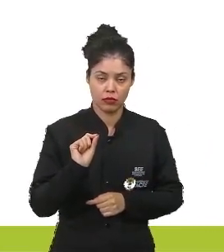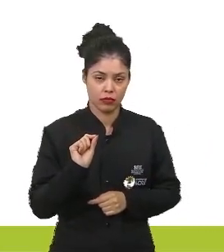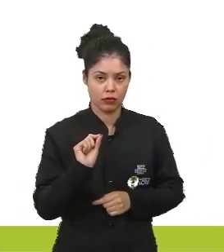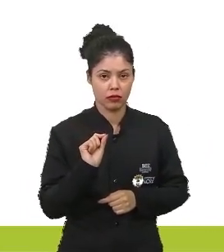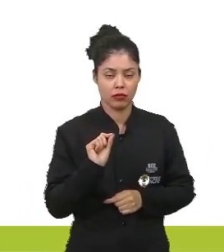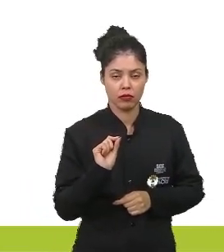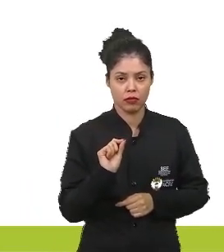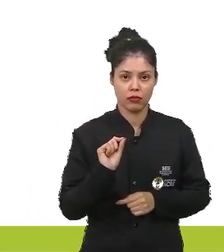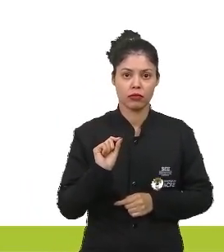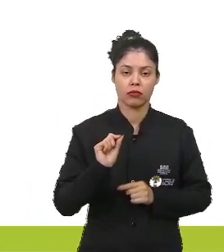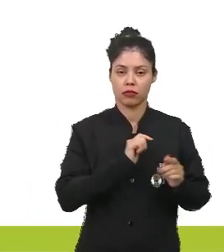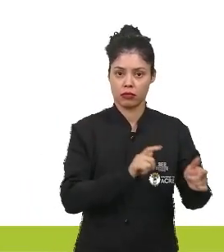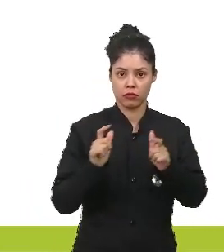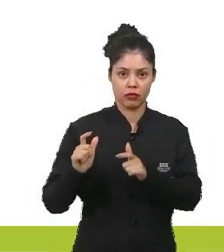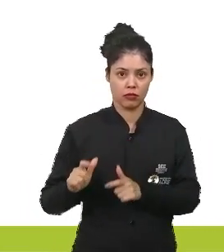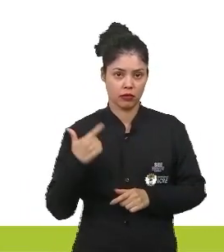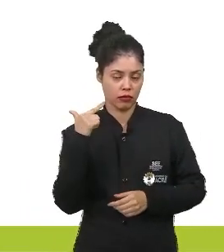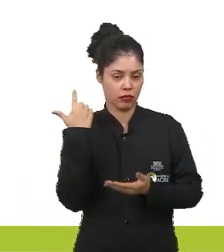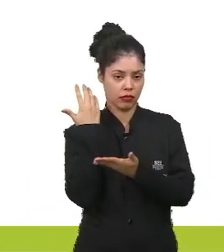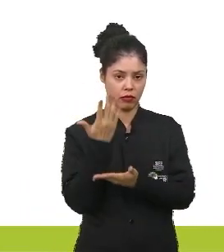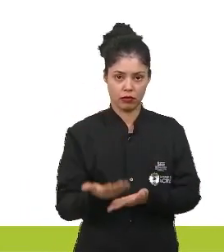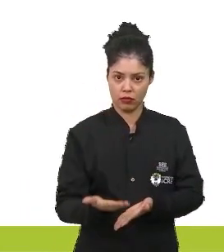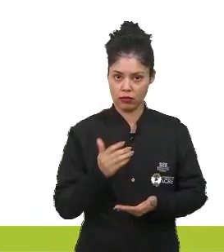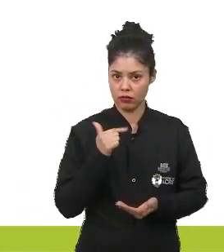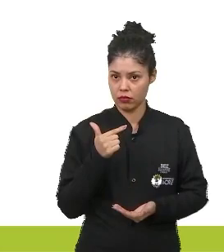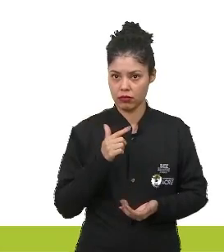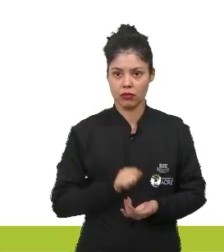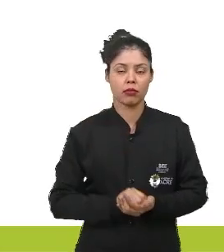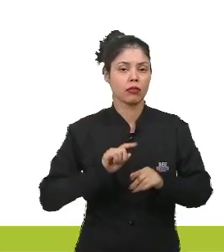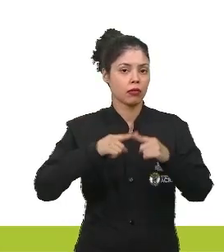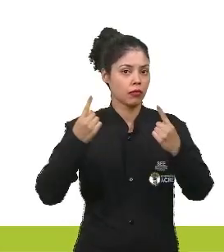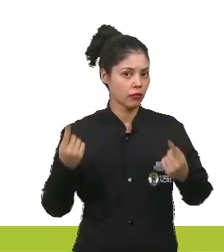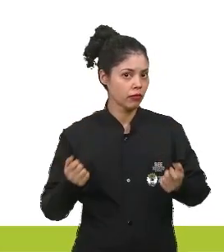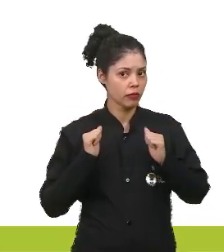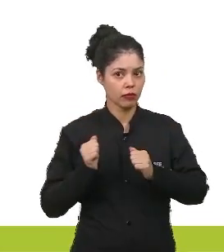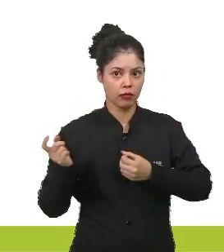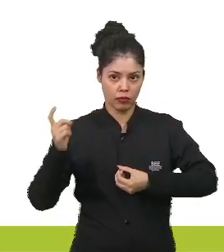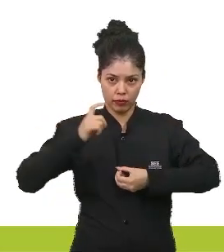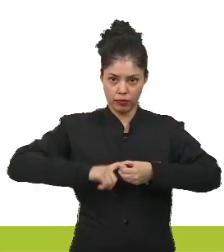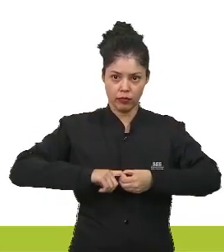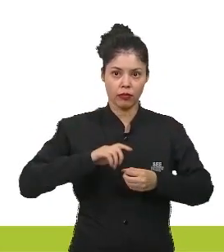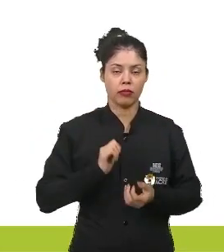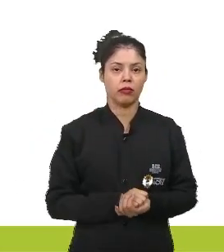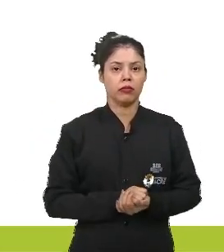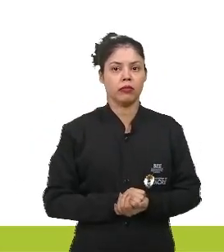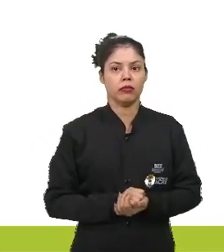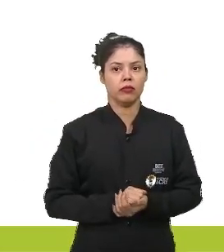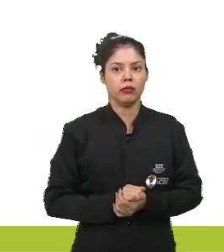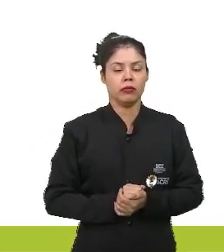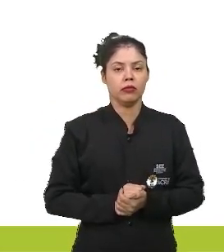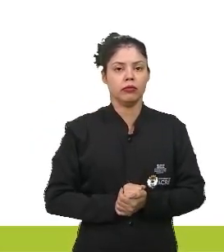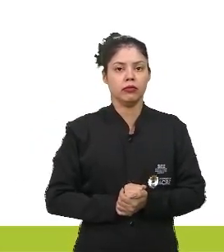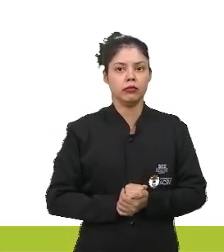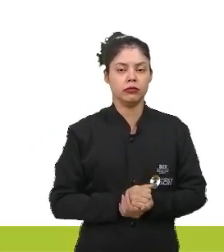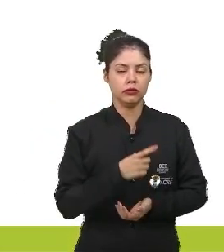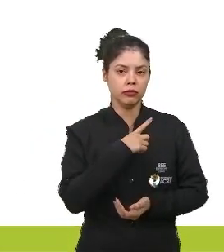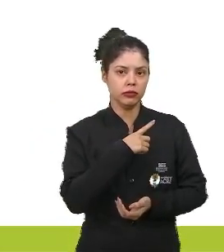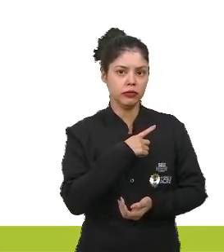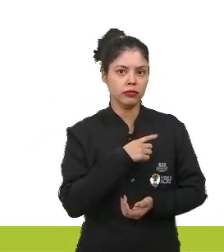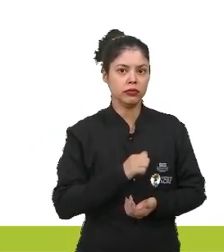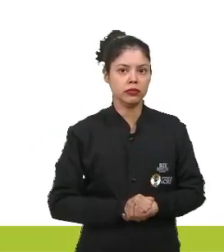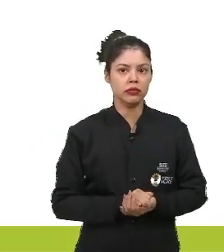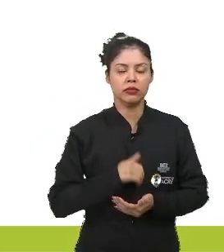esses locais sem mata. Porém, essa mata pode voltar. E aí nós temos